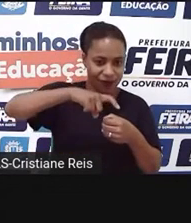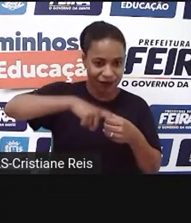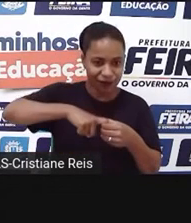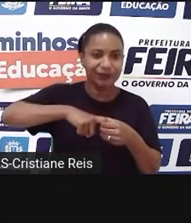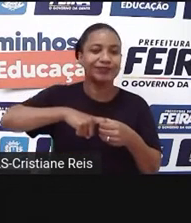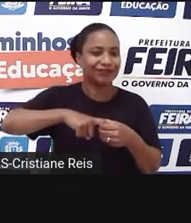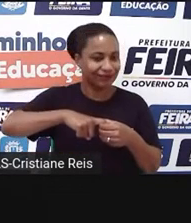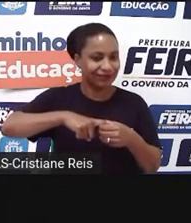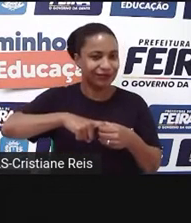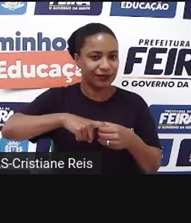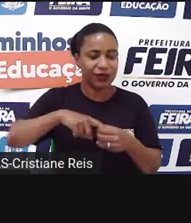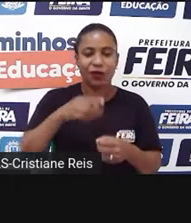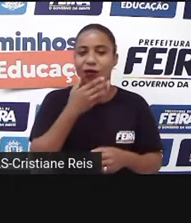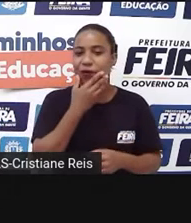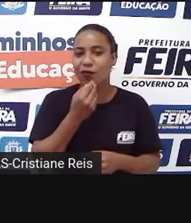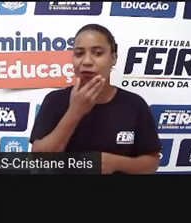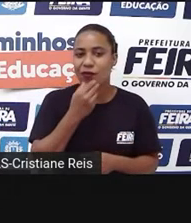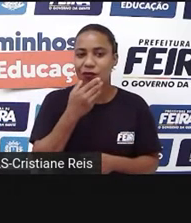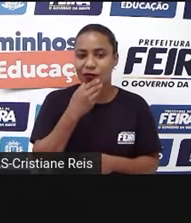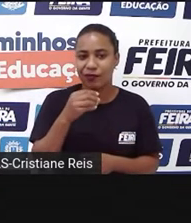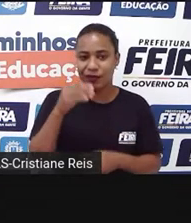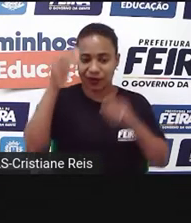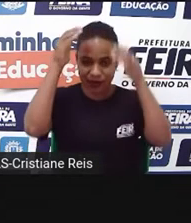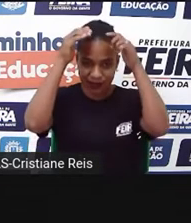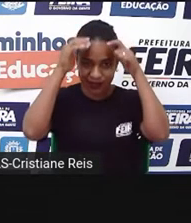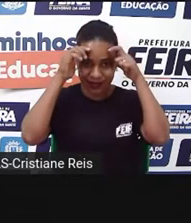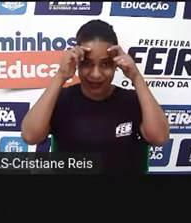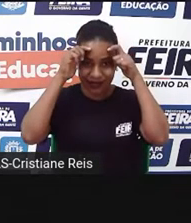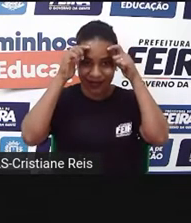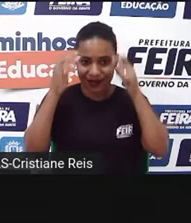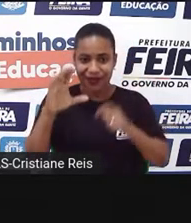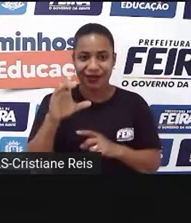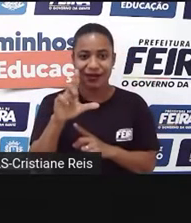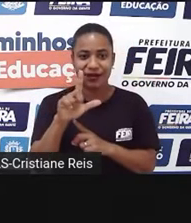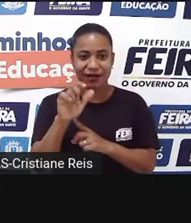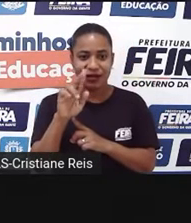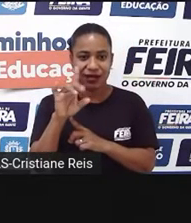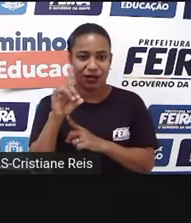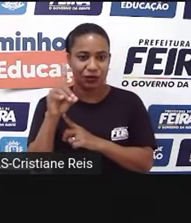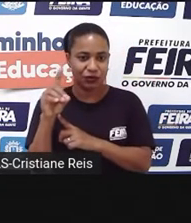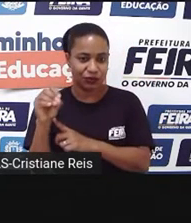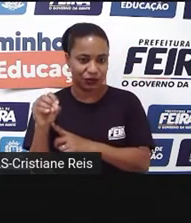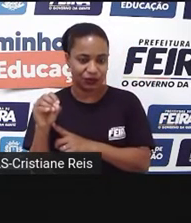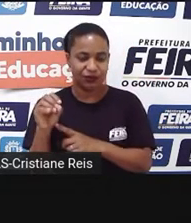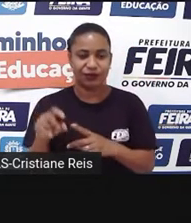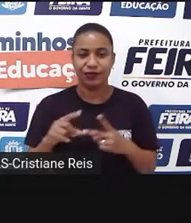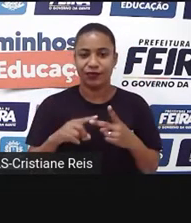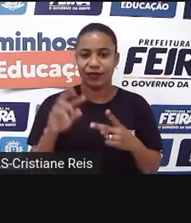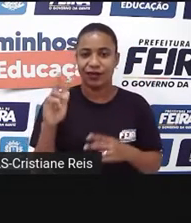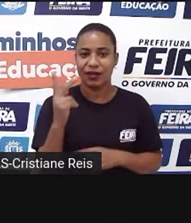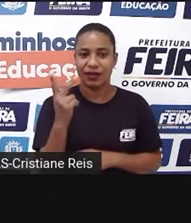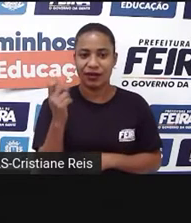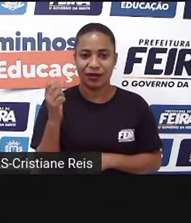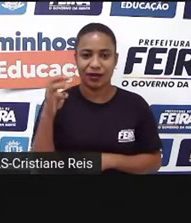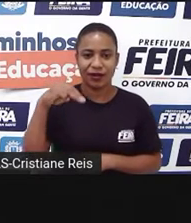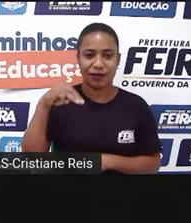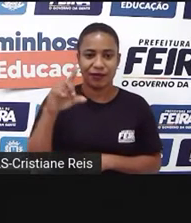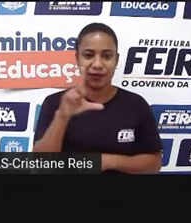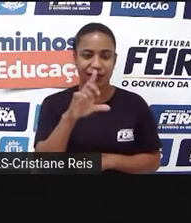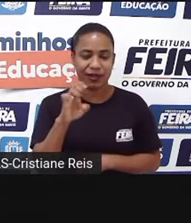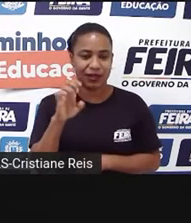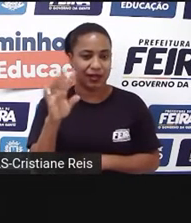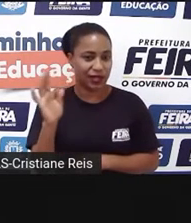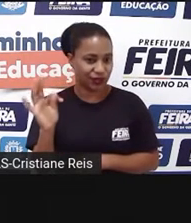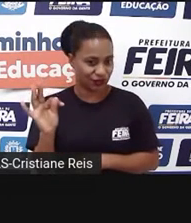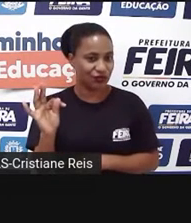Cláudio resolve, então, propor uma batalha entre Hamlet e Laertes, porque Laertes era